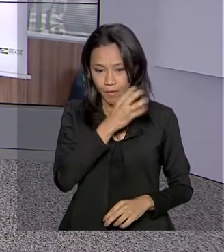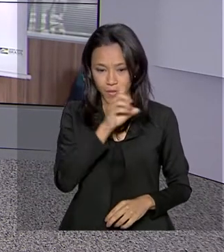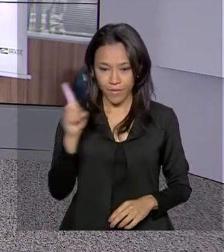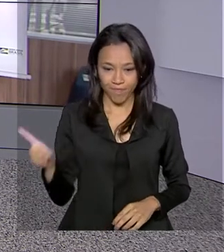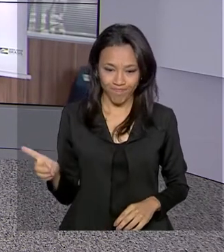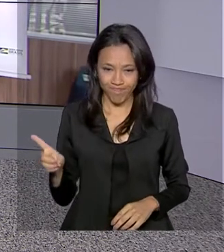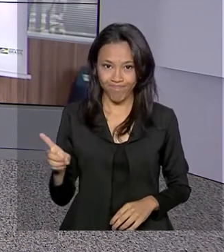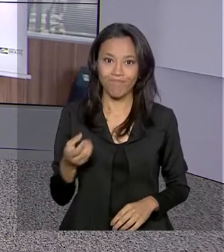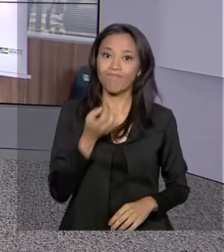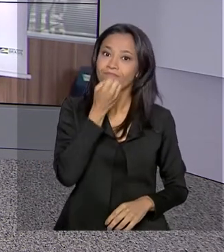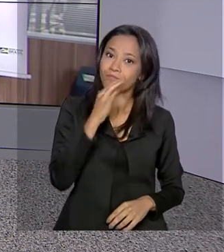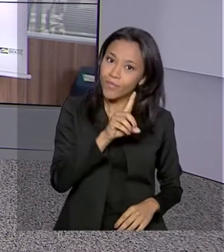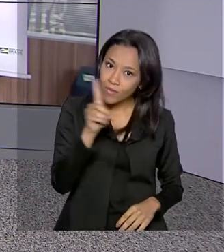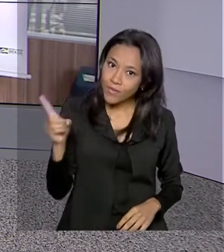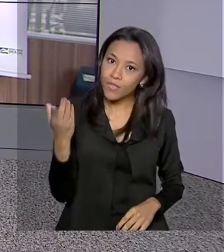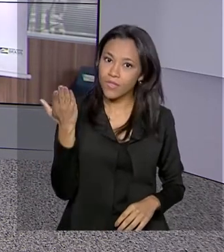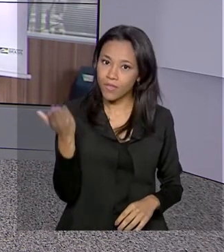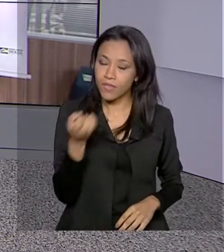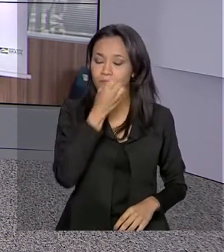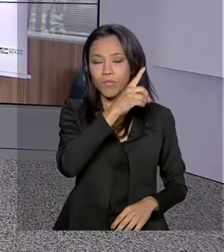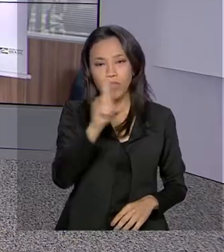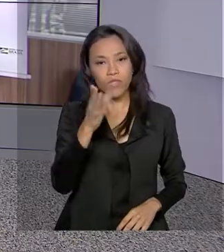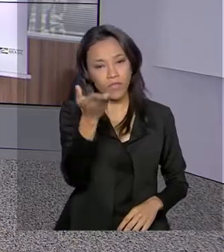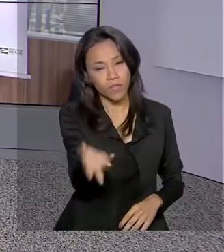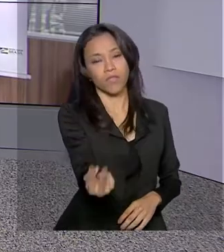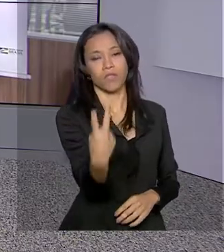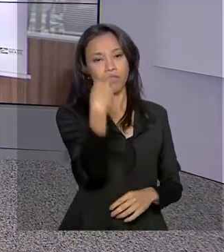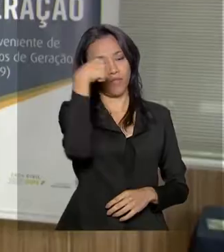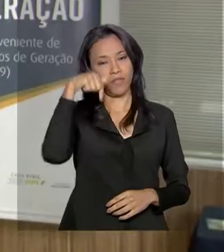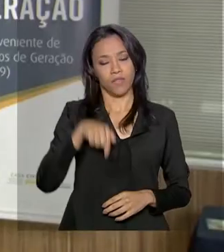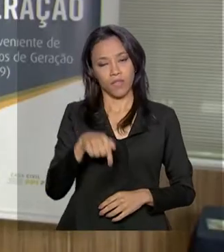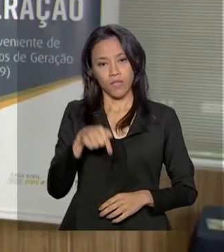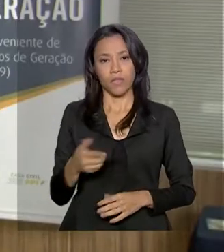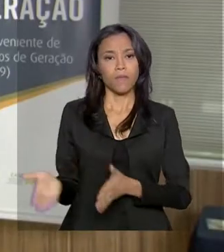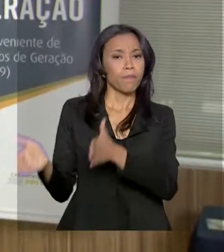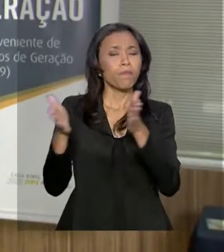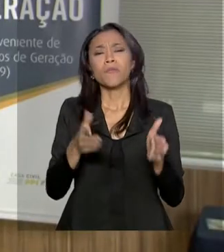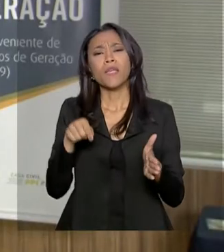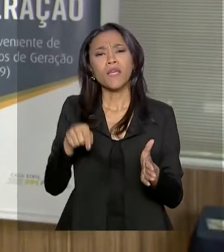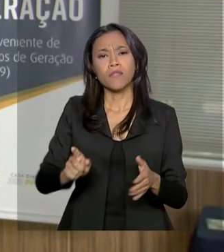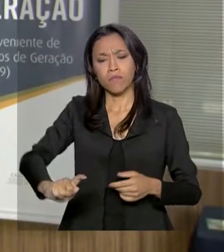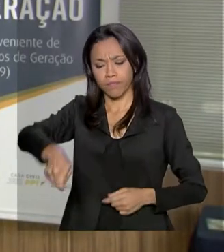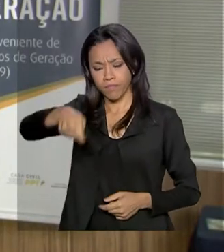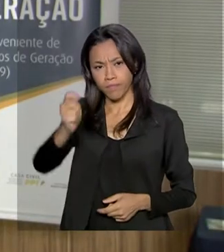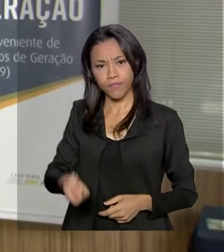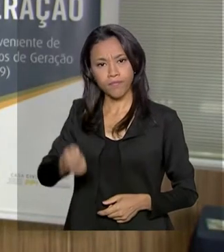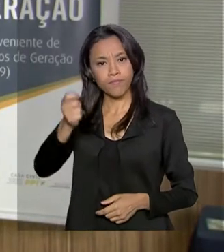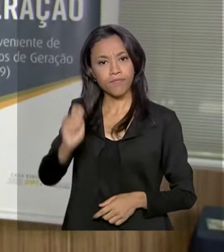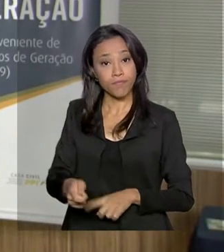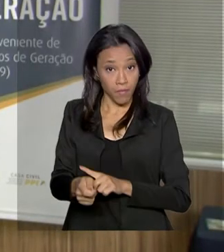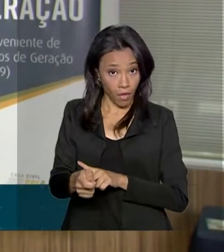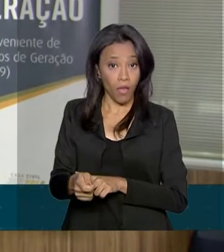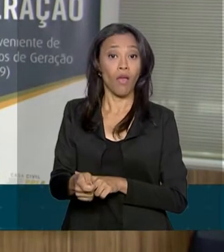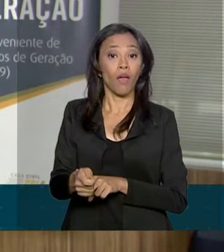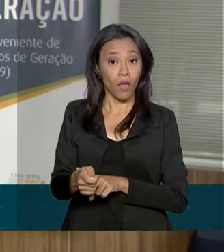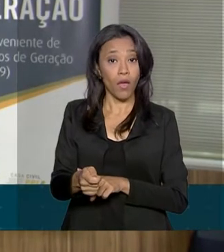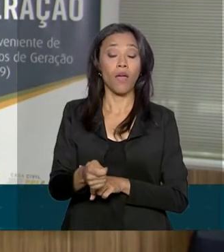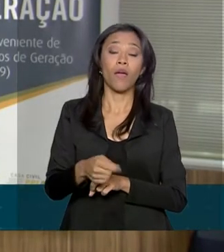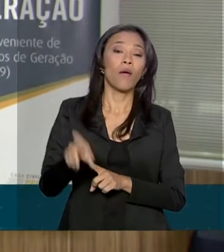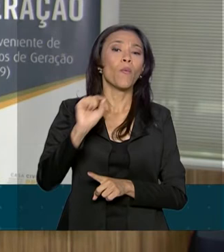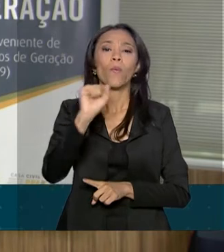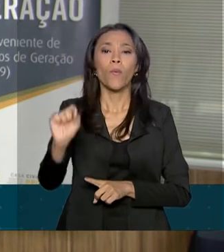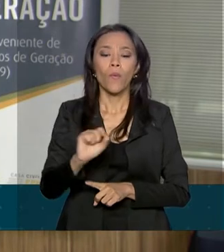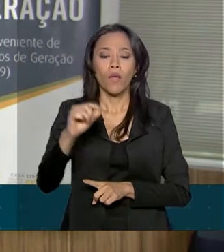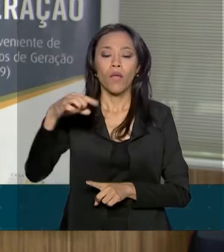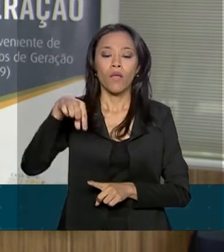Bom dia, Mara. Bom dia a você que acompanha o Brasil em Dia. Este é um leilão de energia nova. Ele acontece por meio